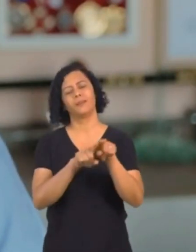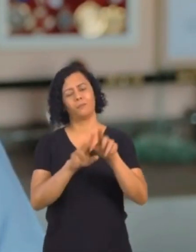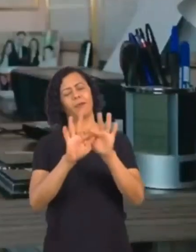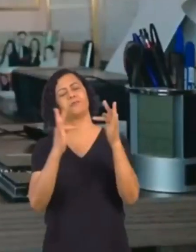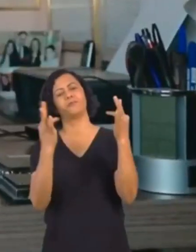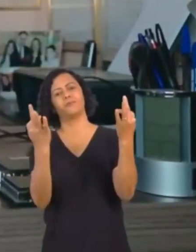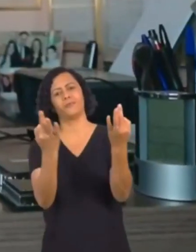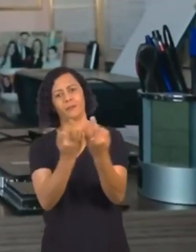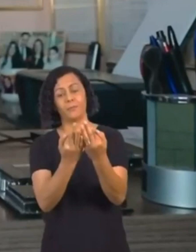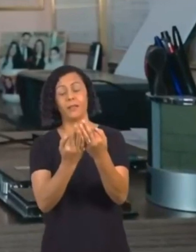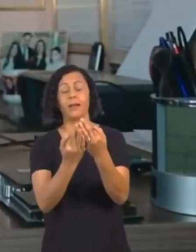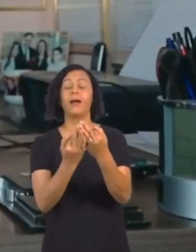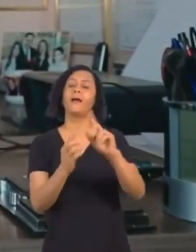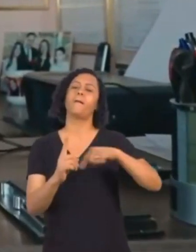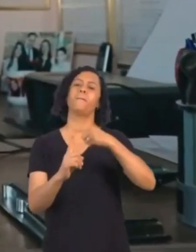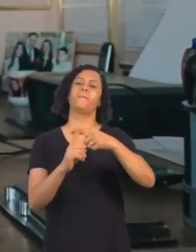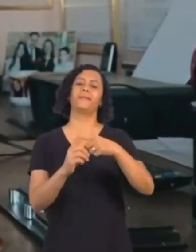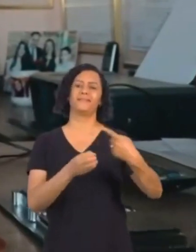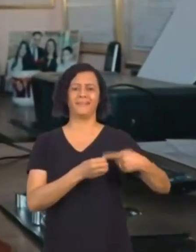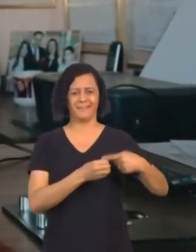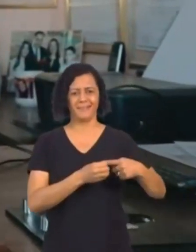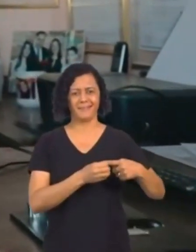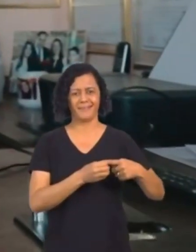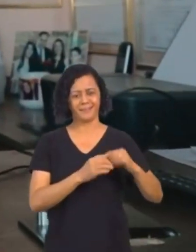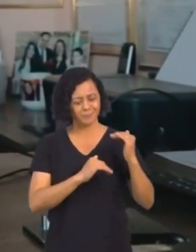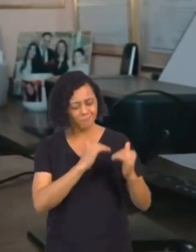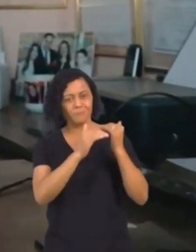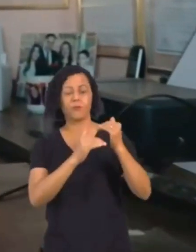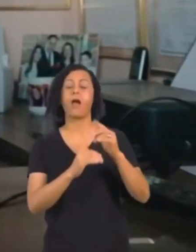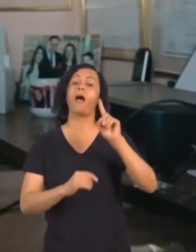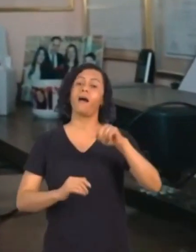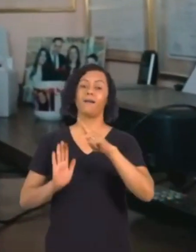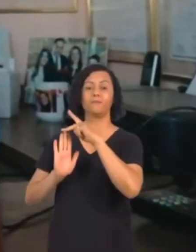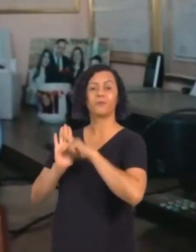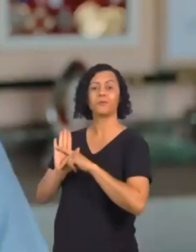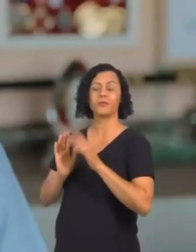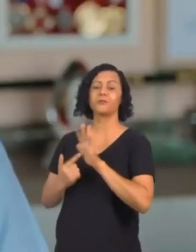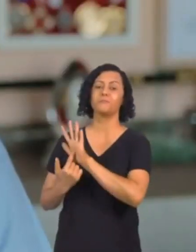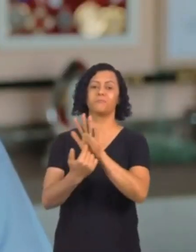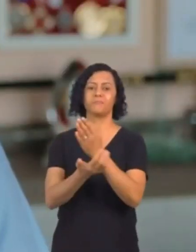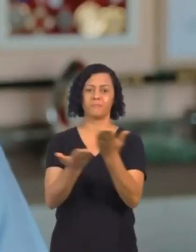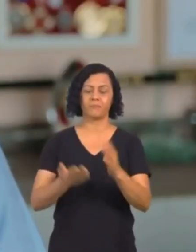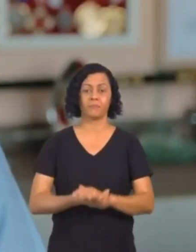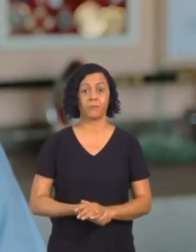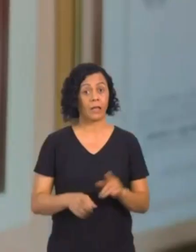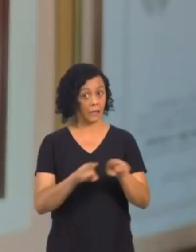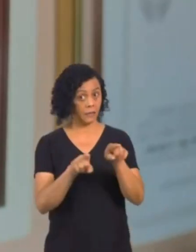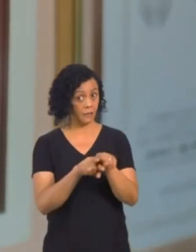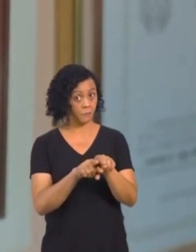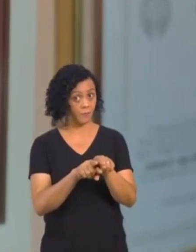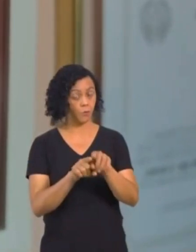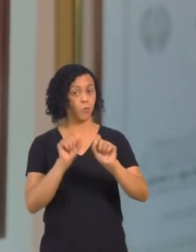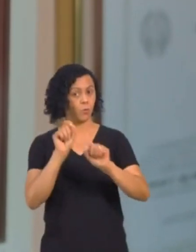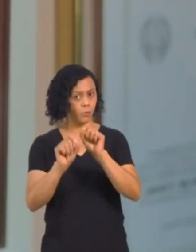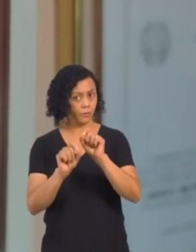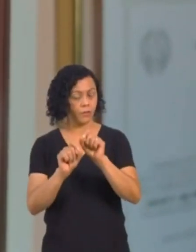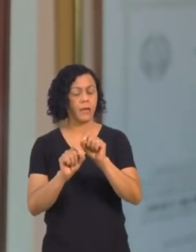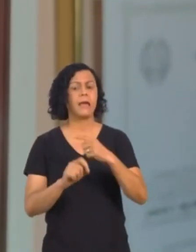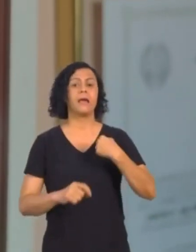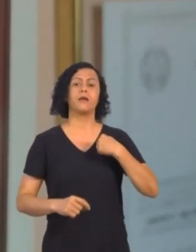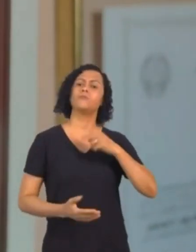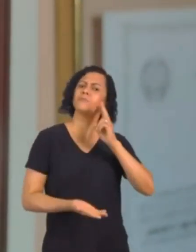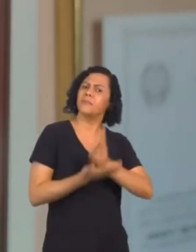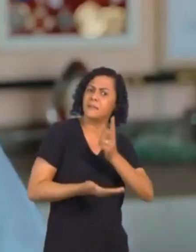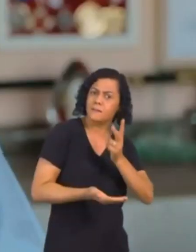nossa cidade. Esse é o projeto que nós temos para a Juiz de Fora. E tem mais uma coisa, eu sempre cumpri as minhas